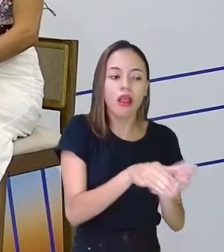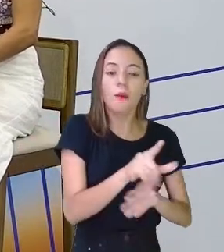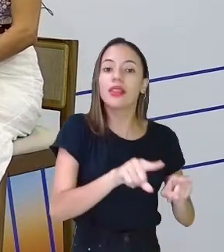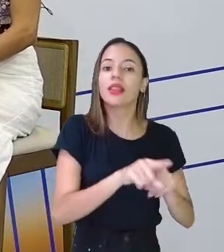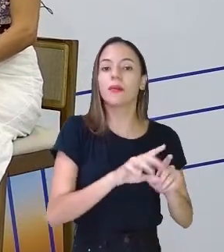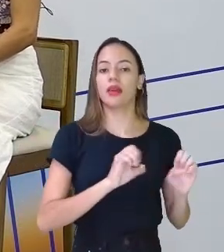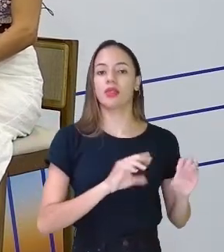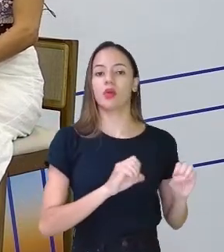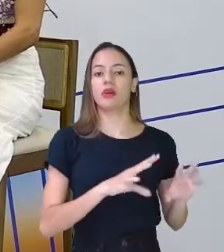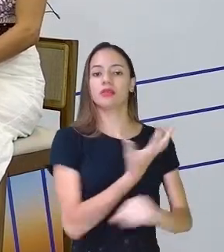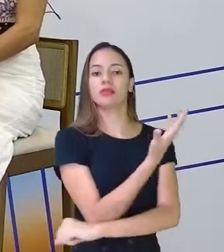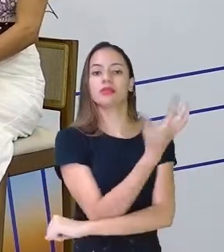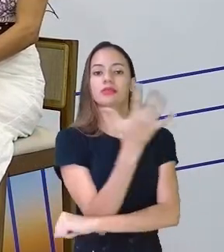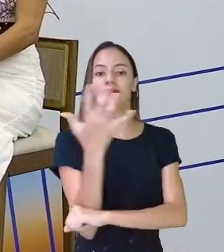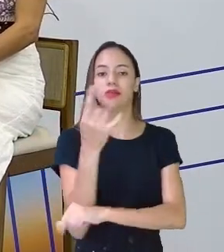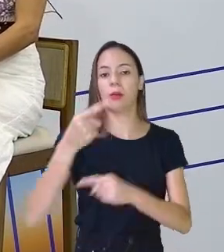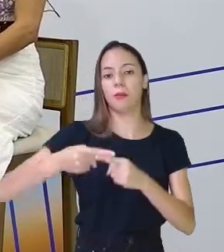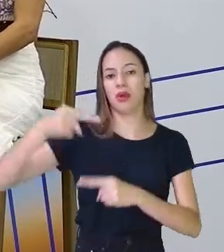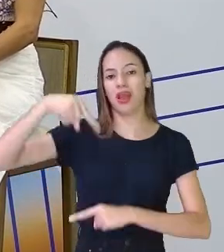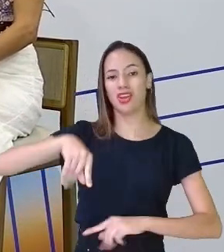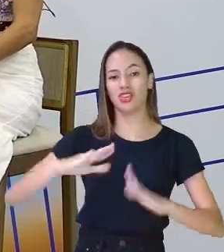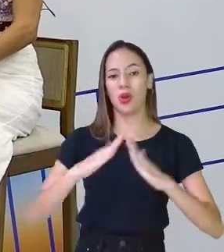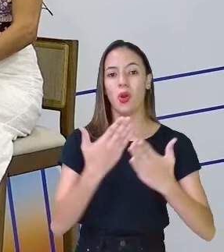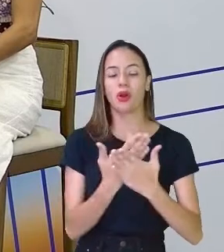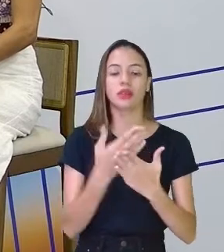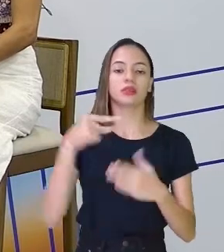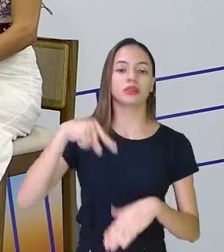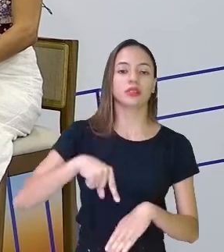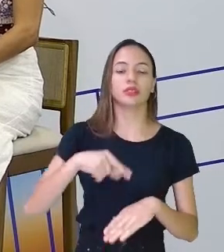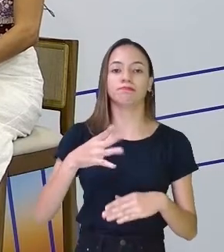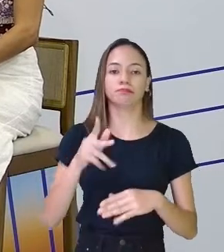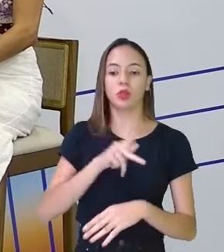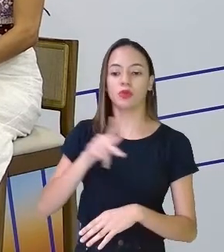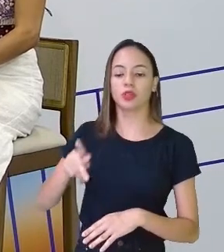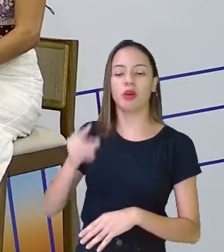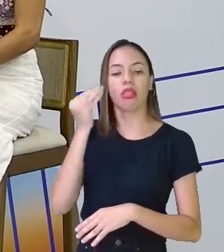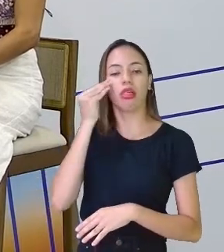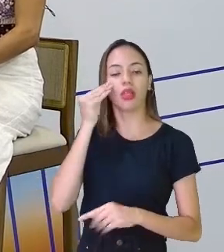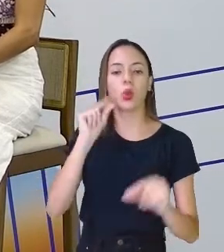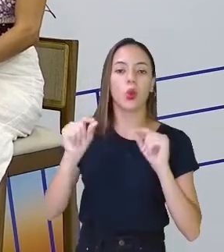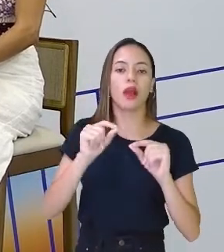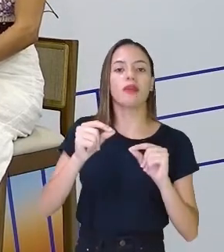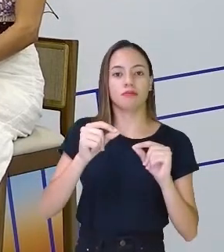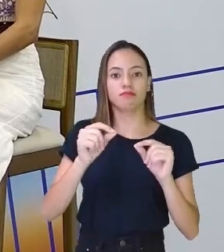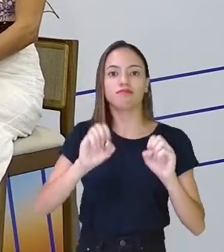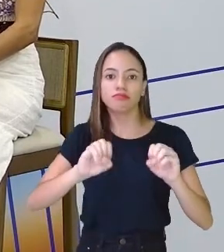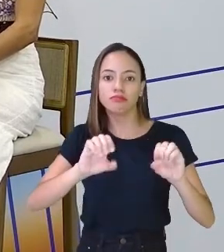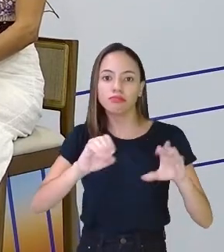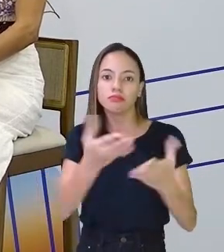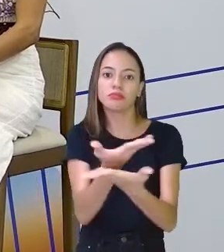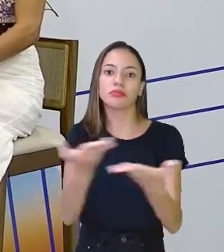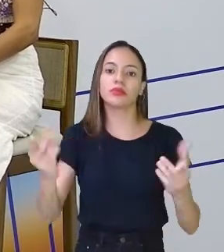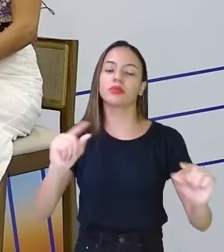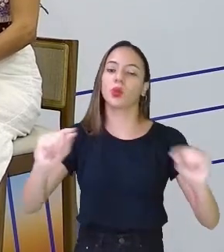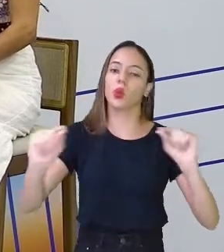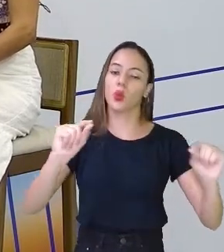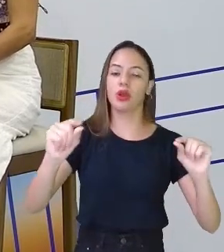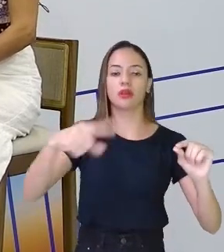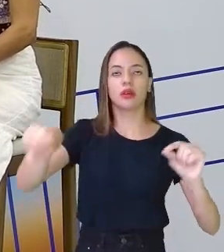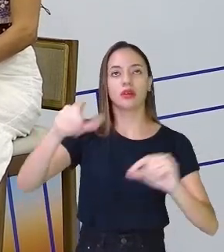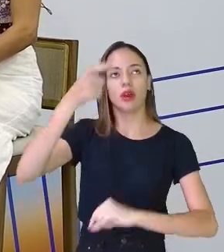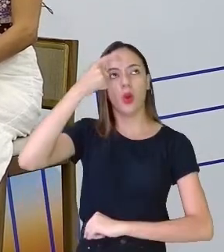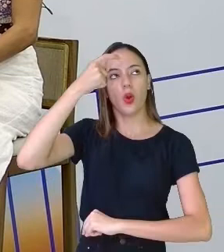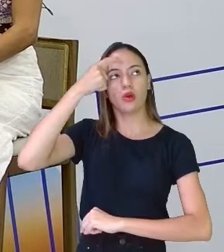ambiental, né? Que as escolas, a gente aqui, enquanto professor, gente tenta tanto passar para vocês aí. Para que vocês tenham essa